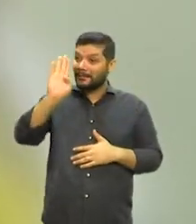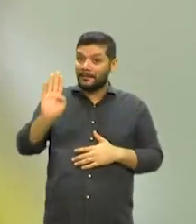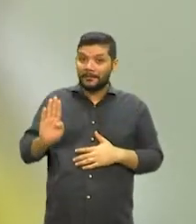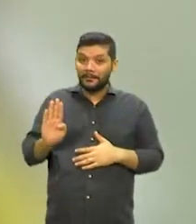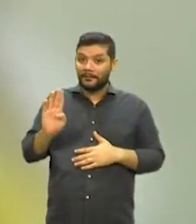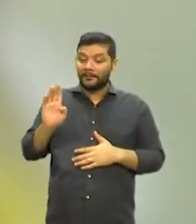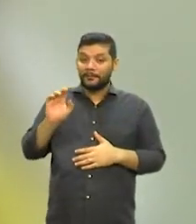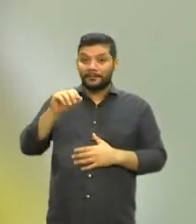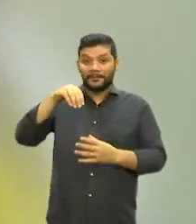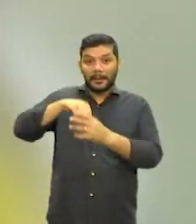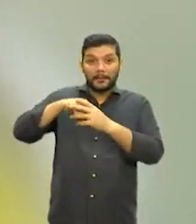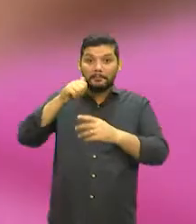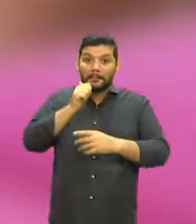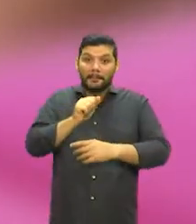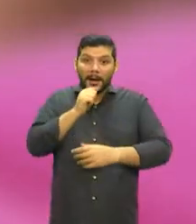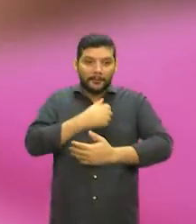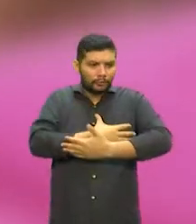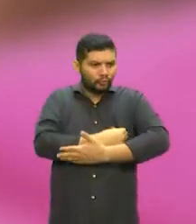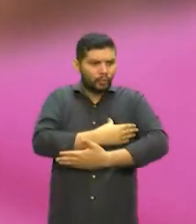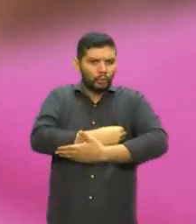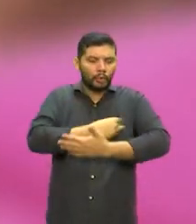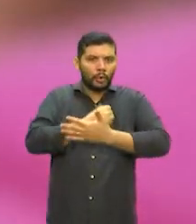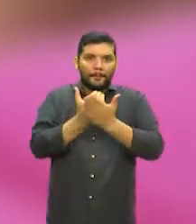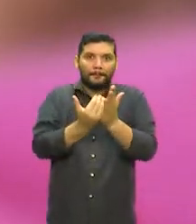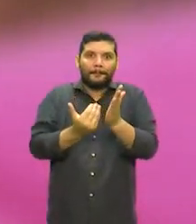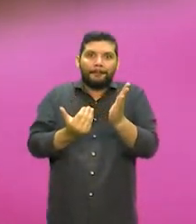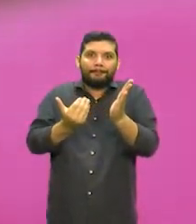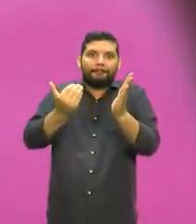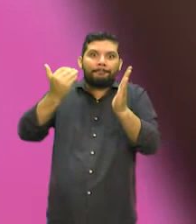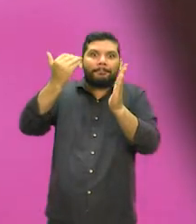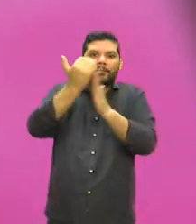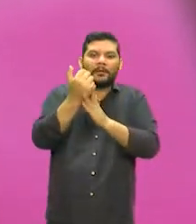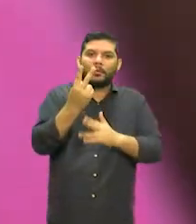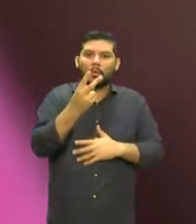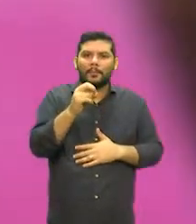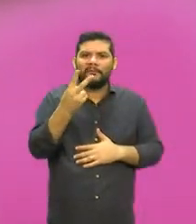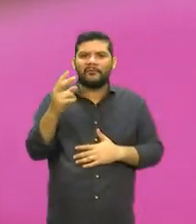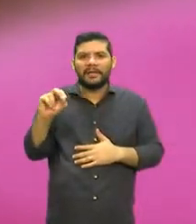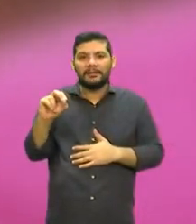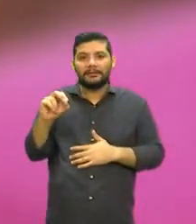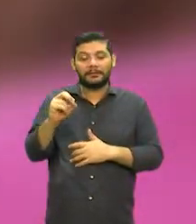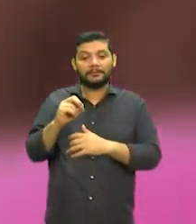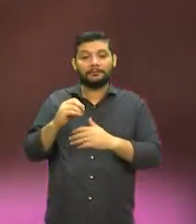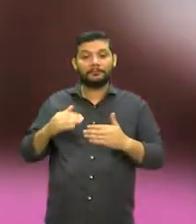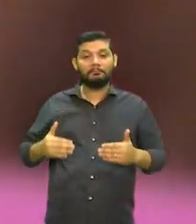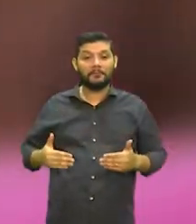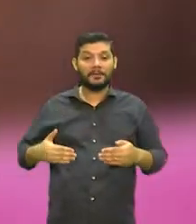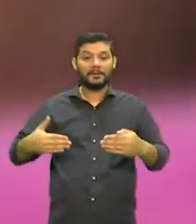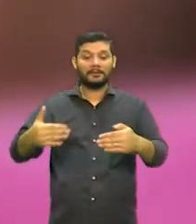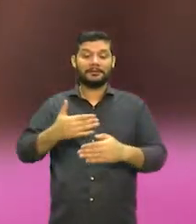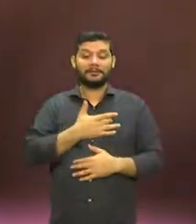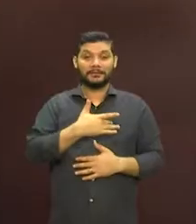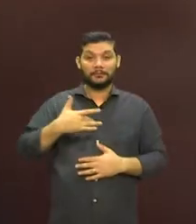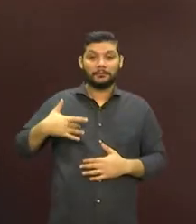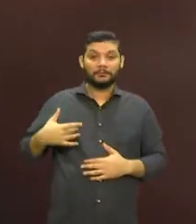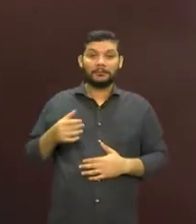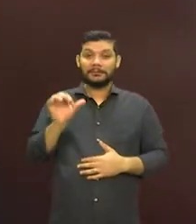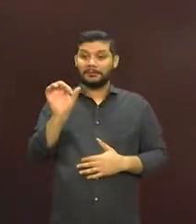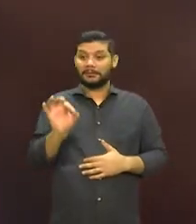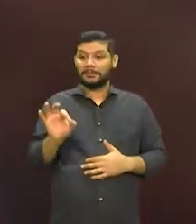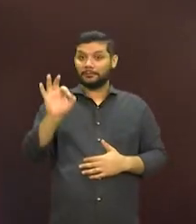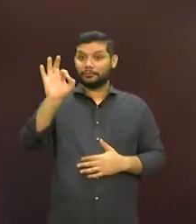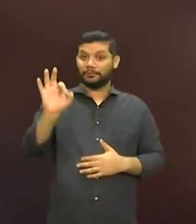Alimentação e Nutrição Infantil, encomendado em 2020 pelo Ministério da Saúde, 60% das mulheres